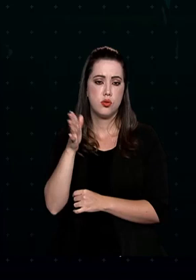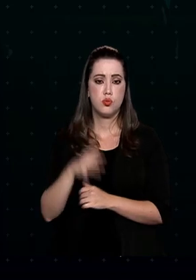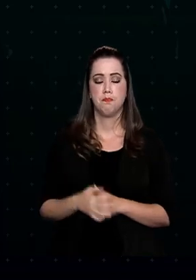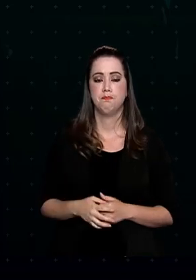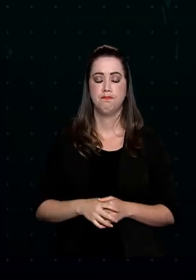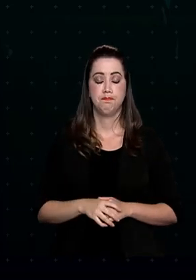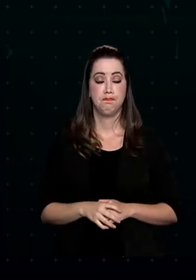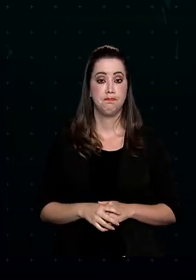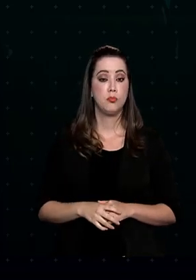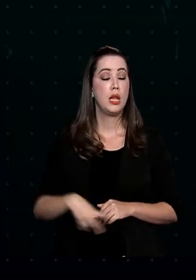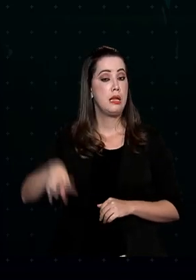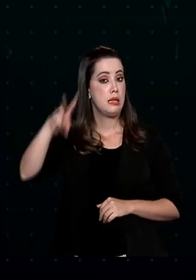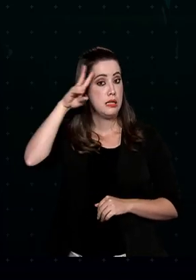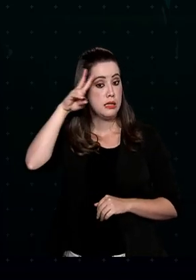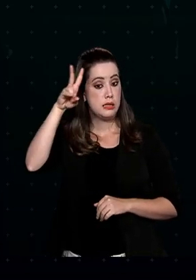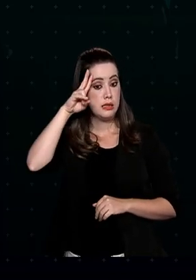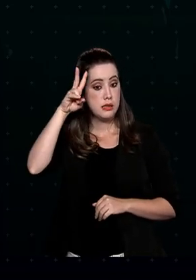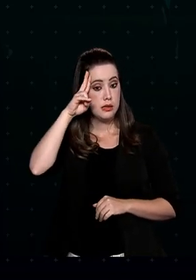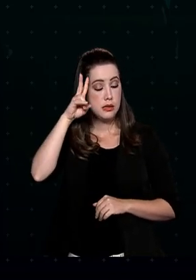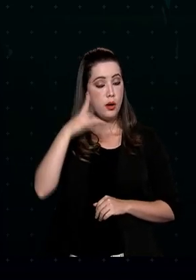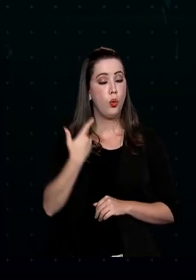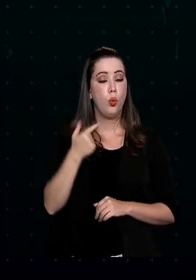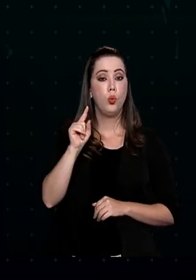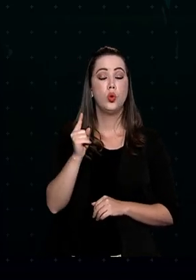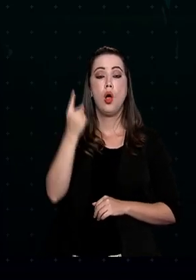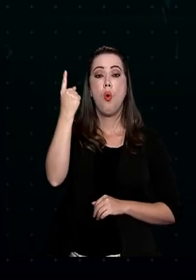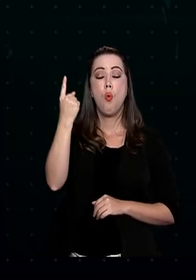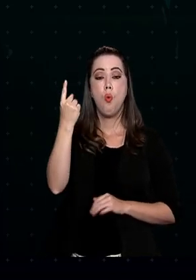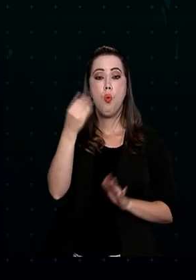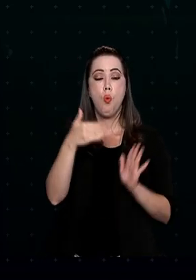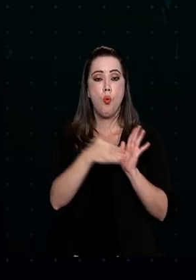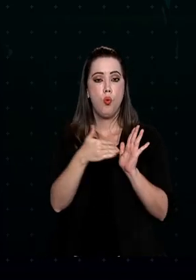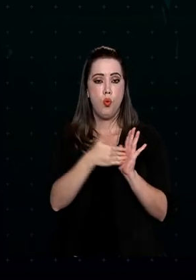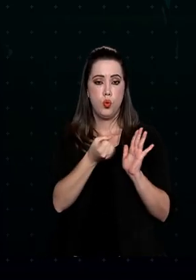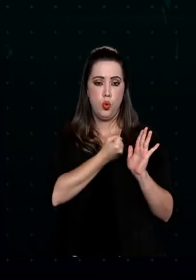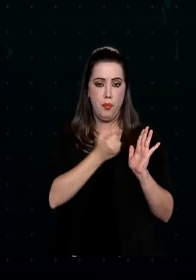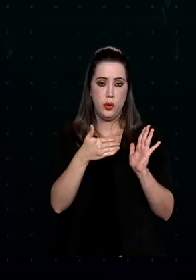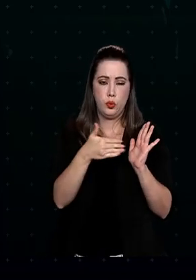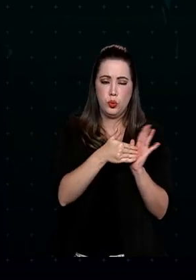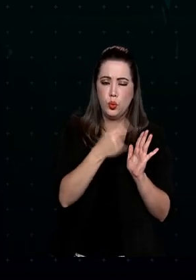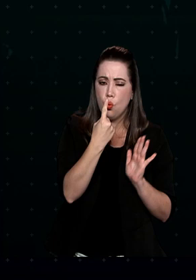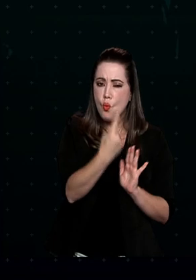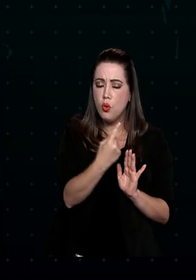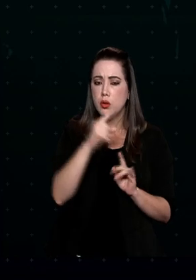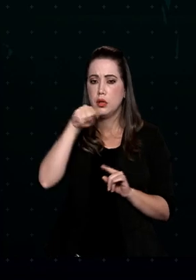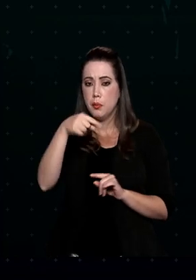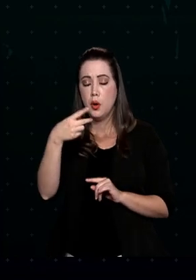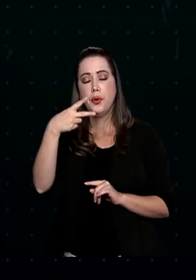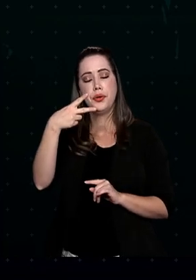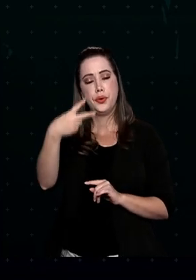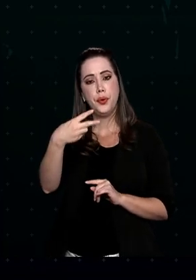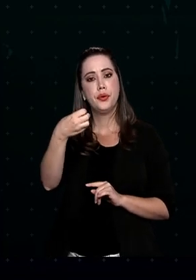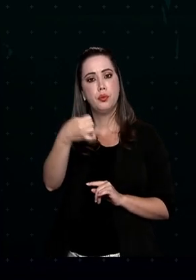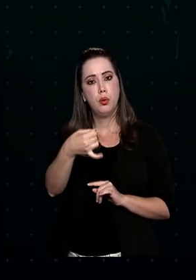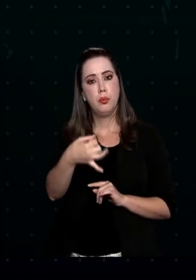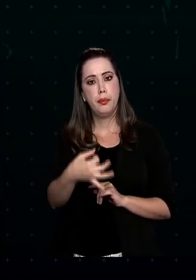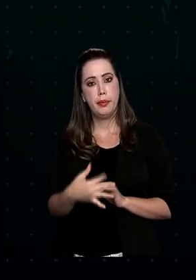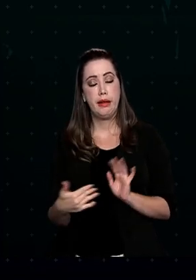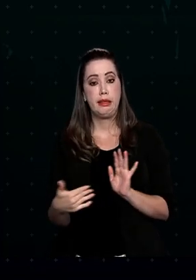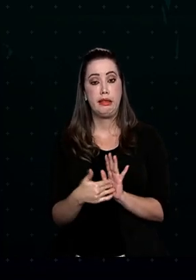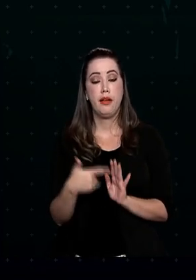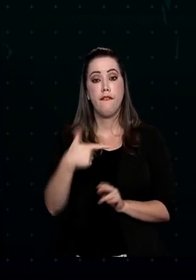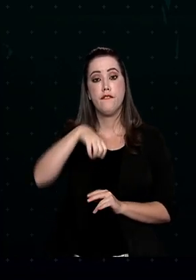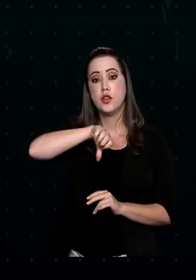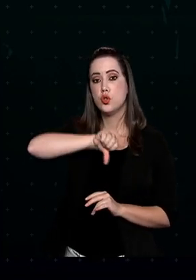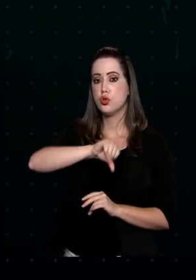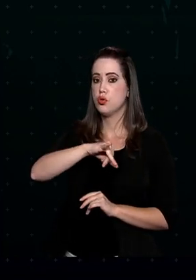-feira, recebeu quem tem NIS terminado em 1. Terça é a vez do NIS terminado em 2. E assim até o dia 29 de